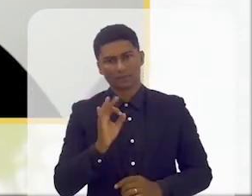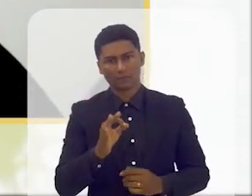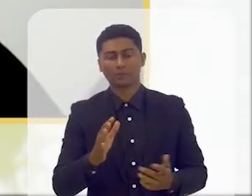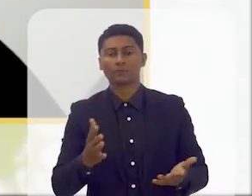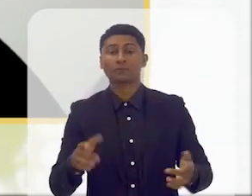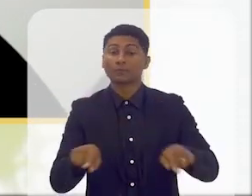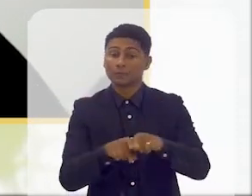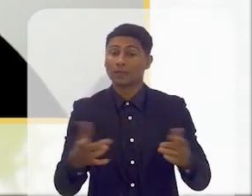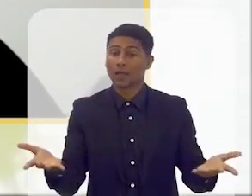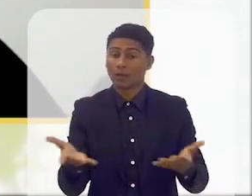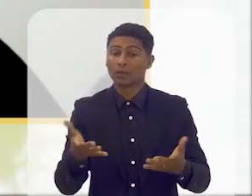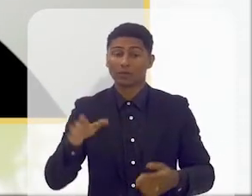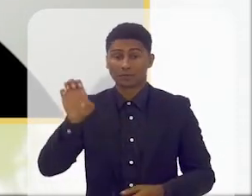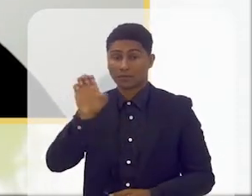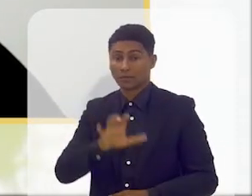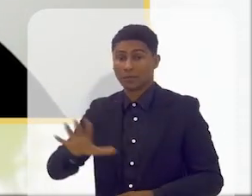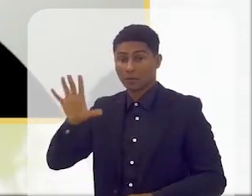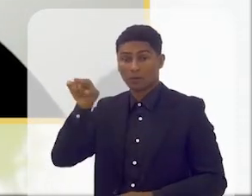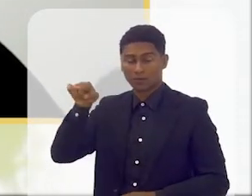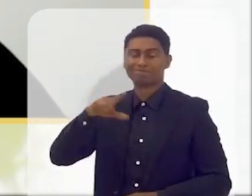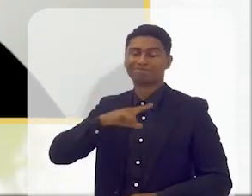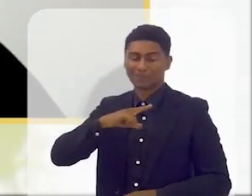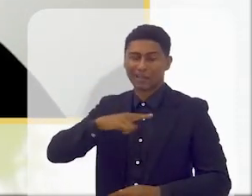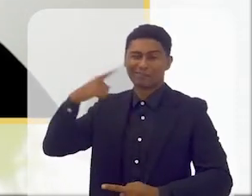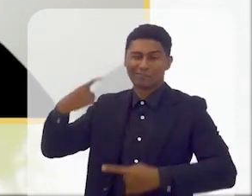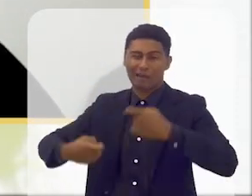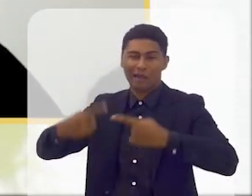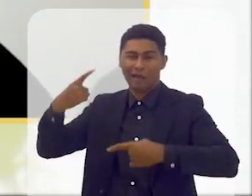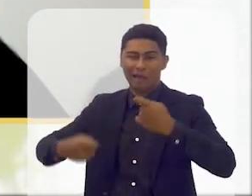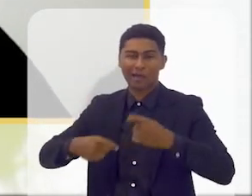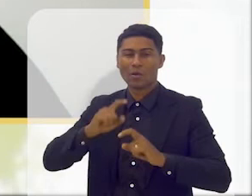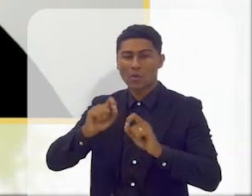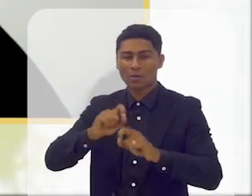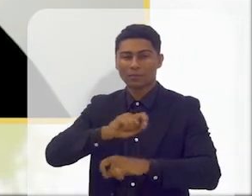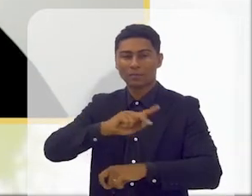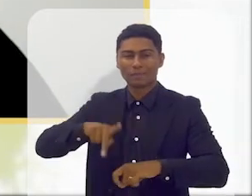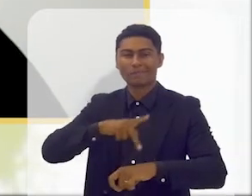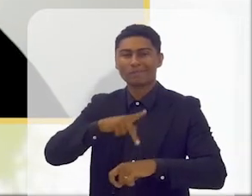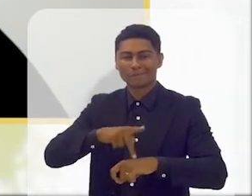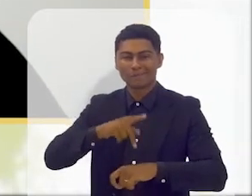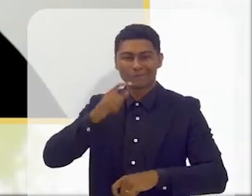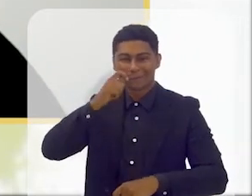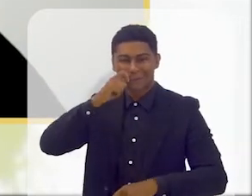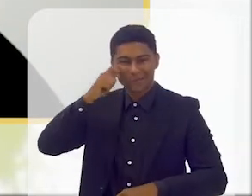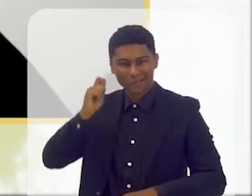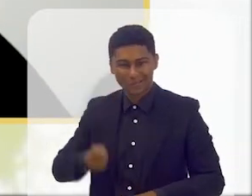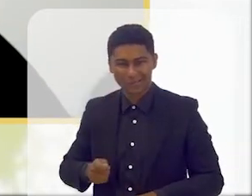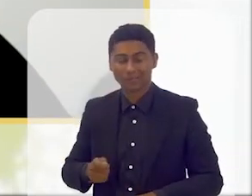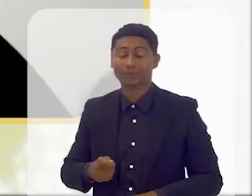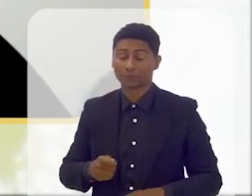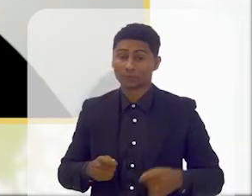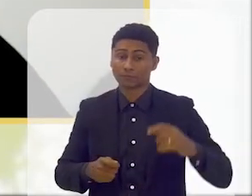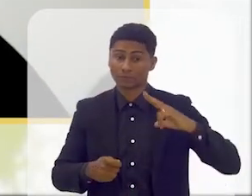momento dramático na Europa com a guerra da Ucrânia, e Portugal é um país que está a receber